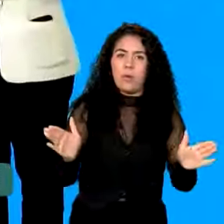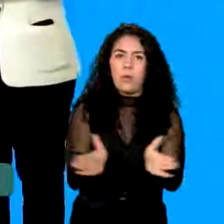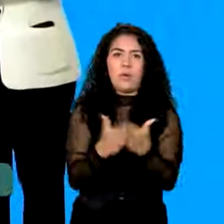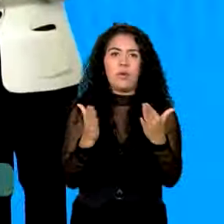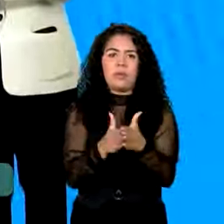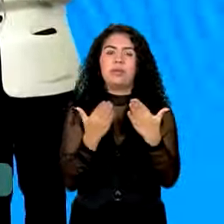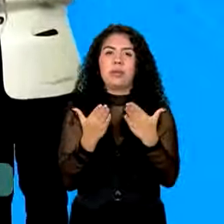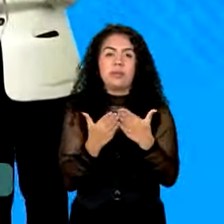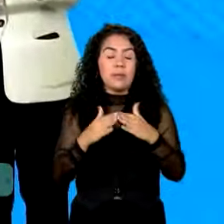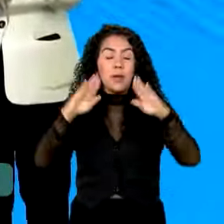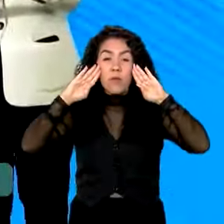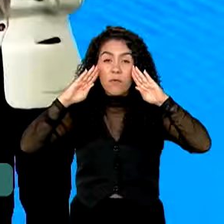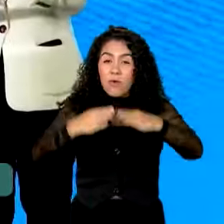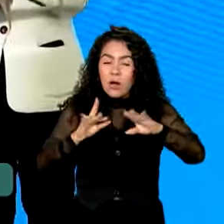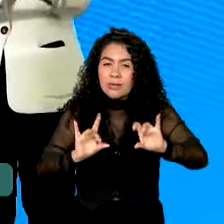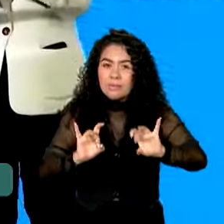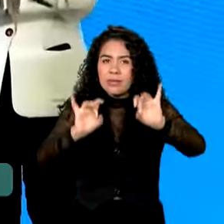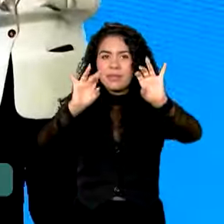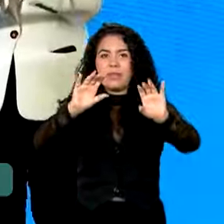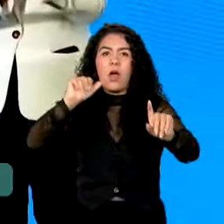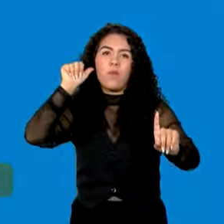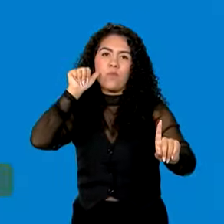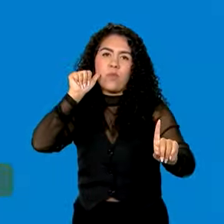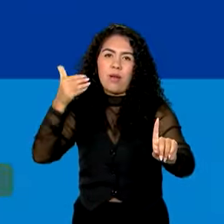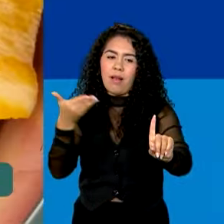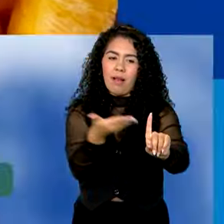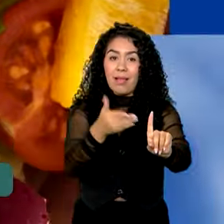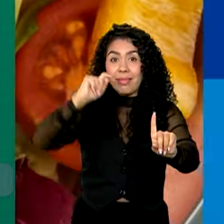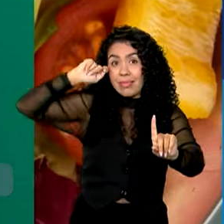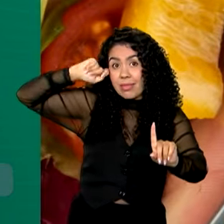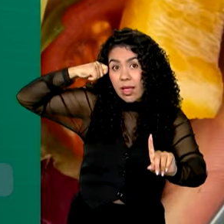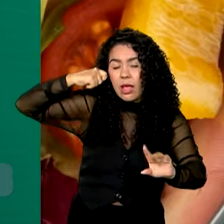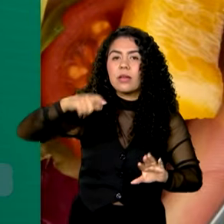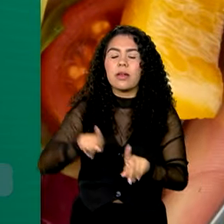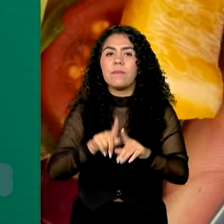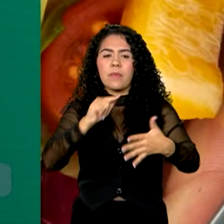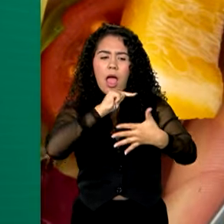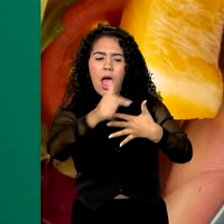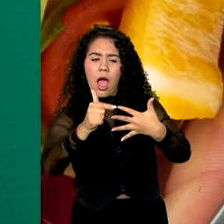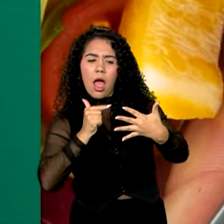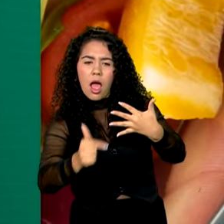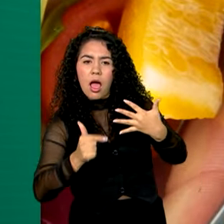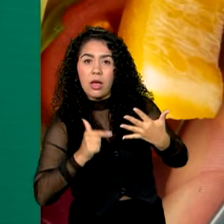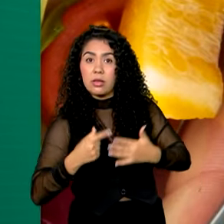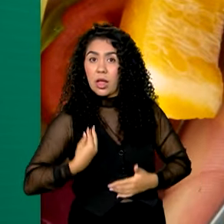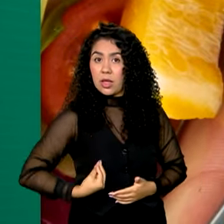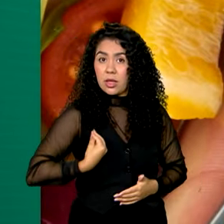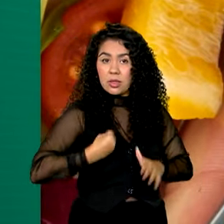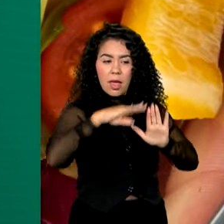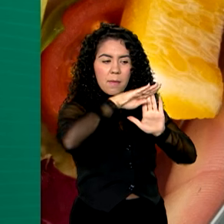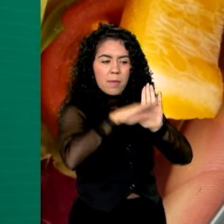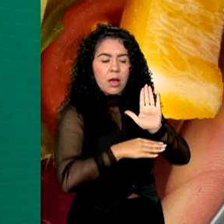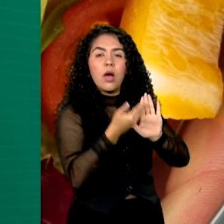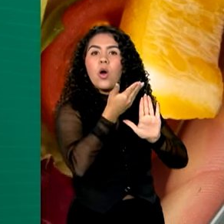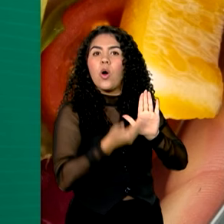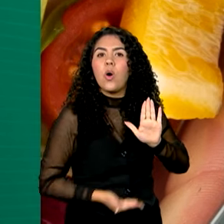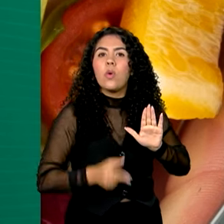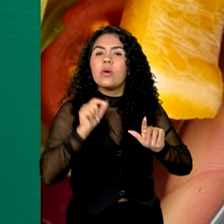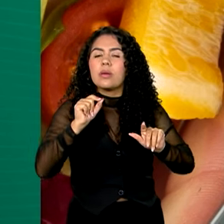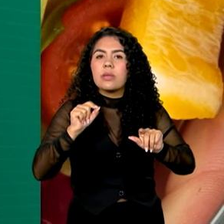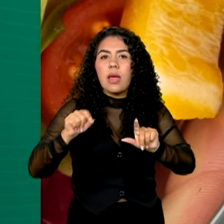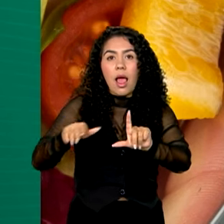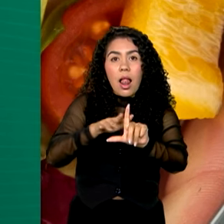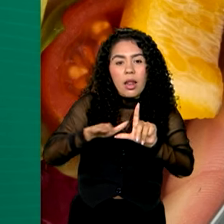foco especial em mulheres negras. As ações previstas no plano incluem letramento racial